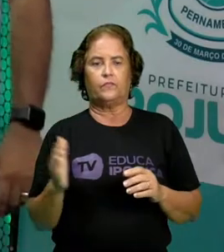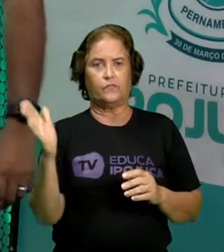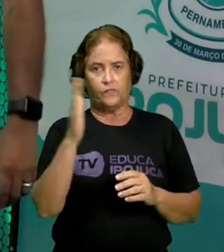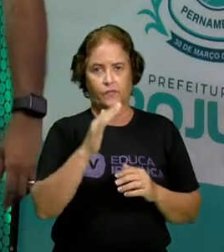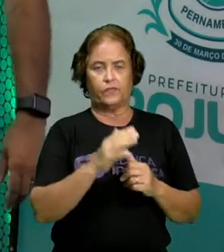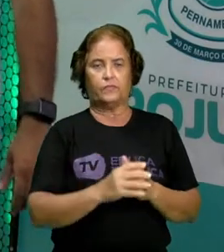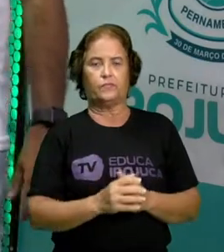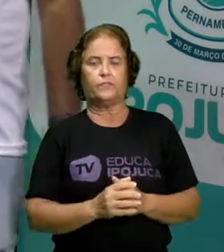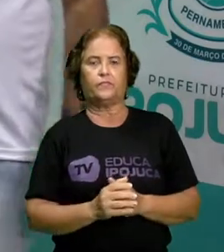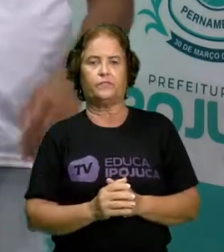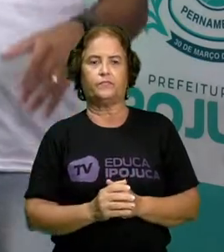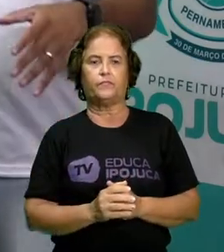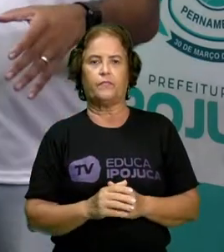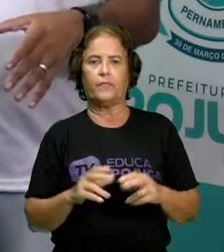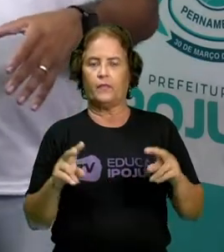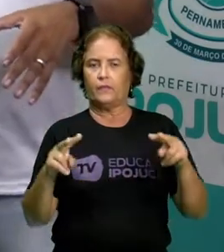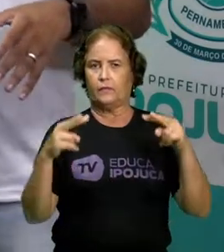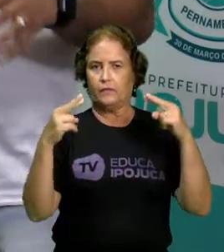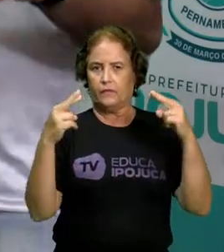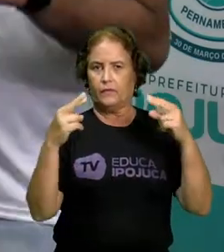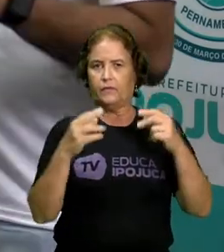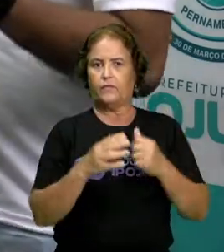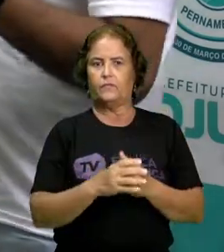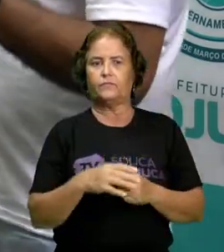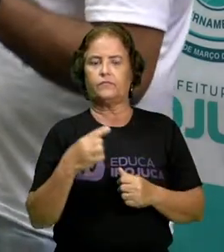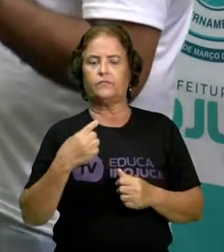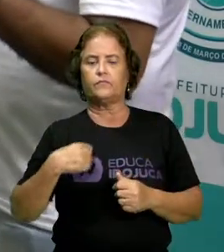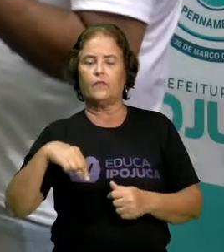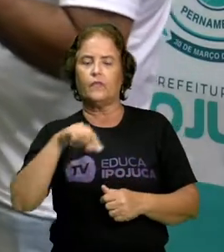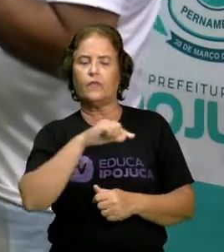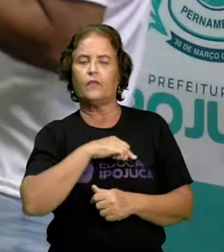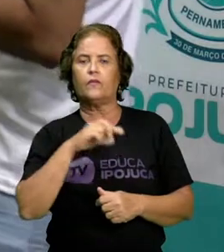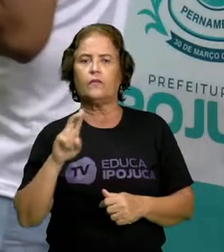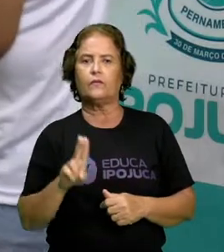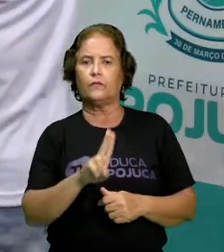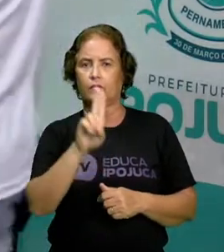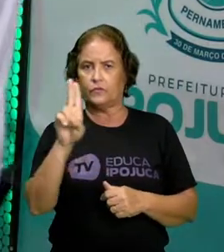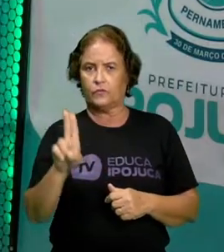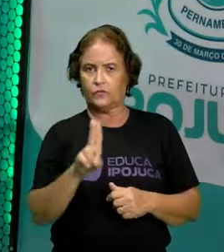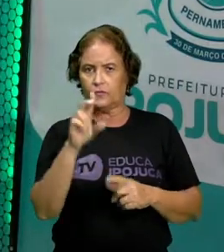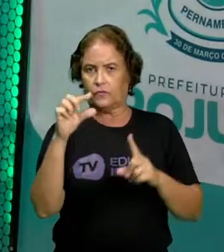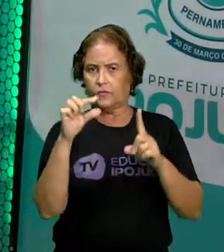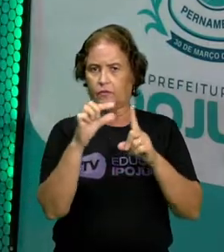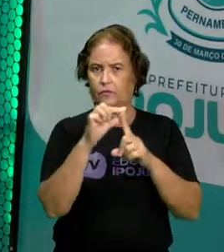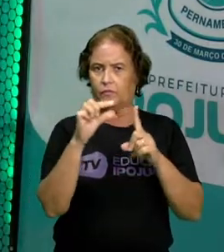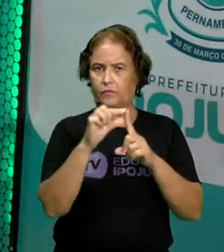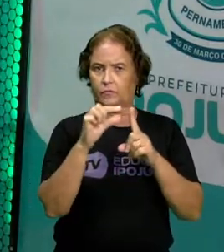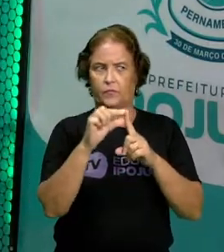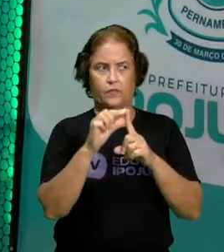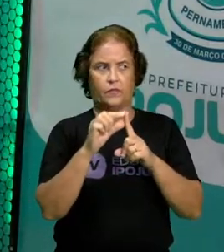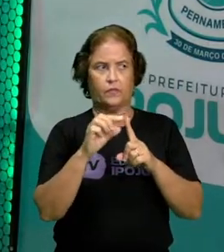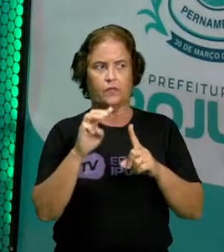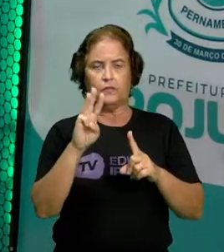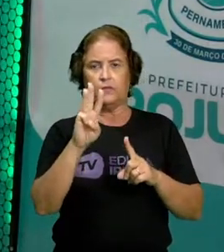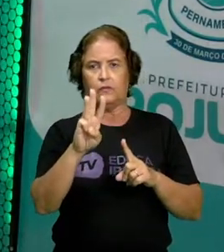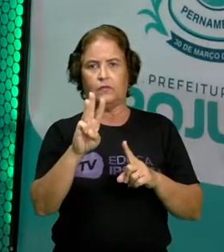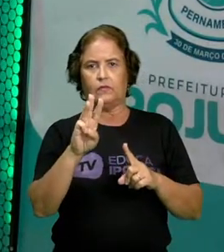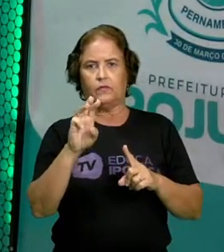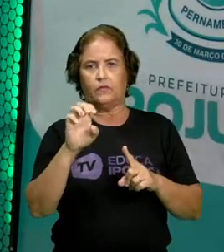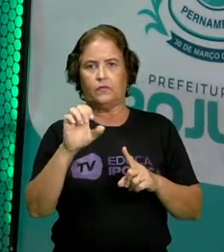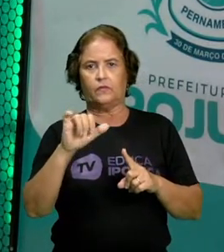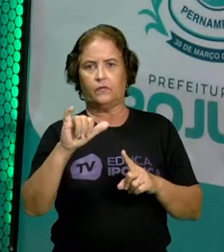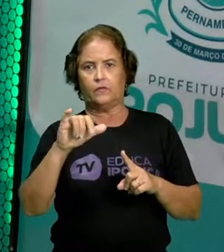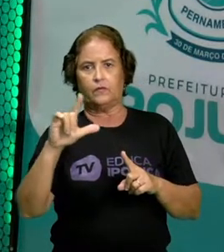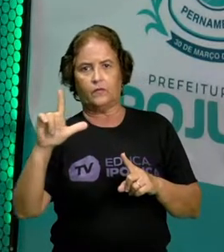lá! Prestem atenção. Nós utilizamos aqui a palavra Will, certo? Podemos dizer